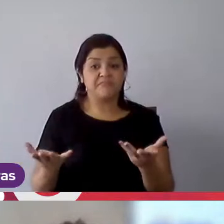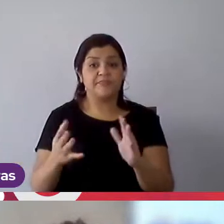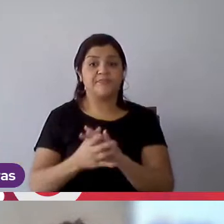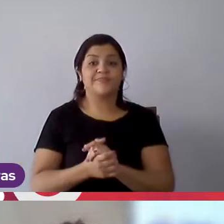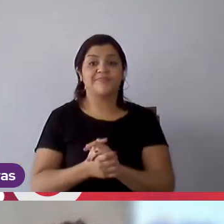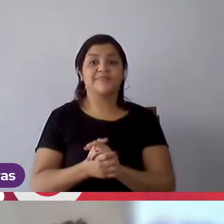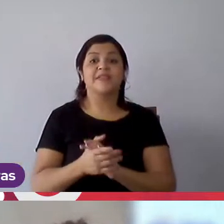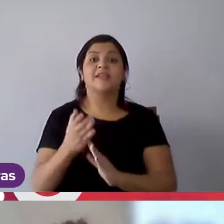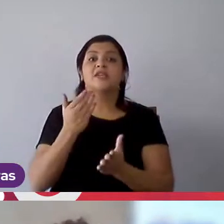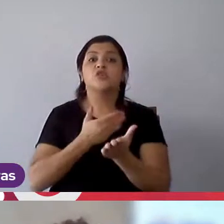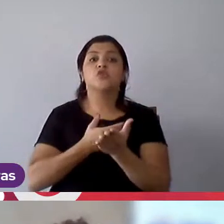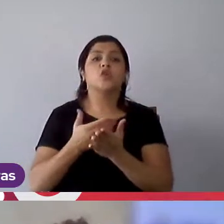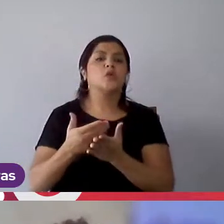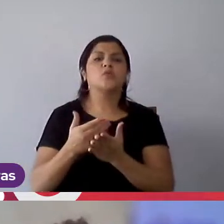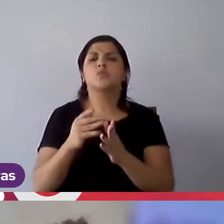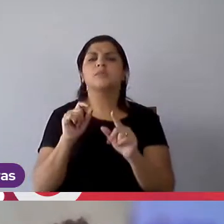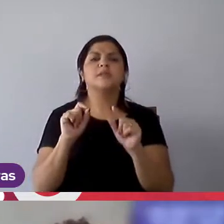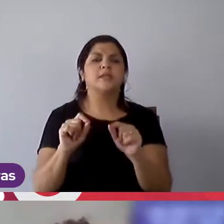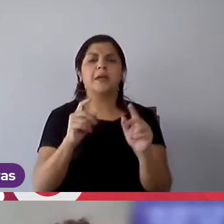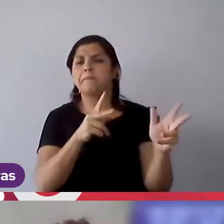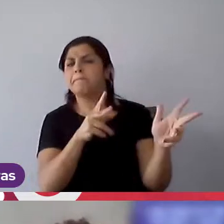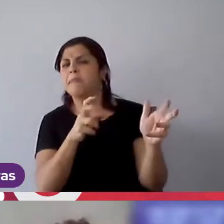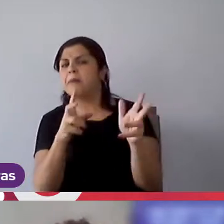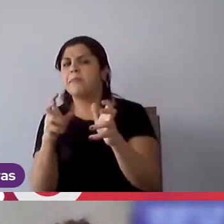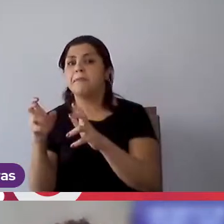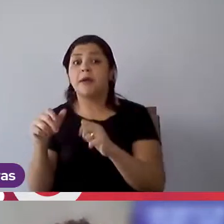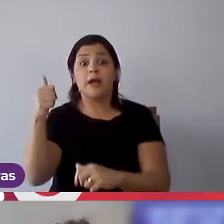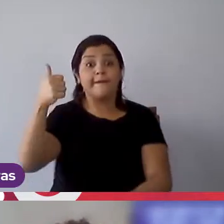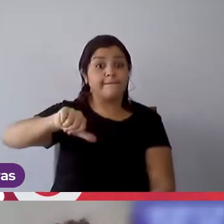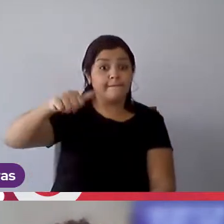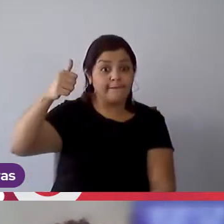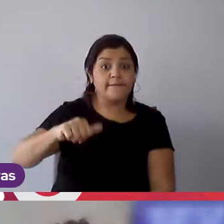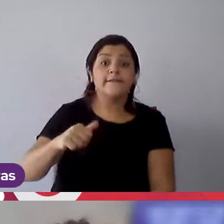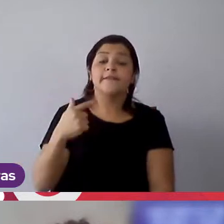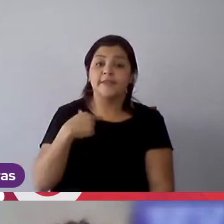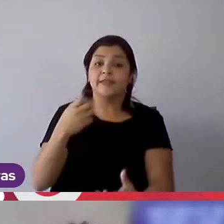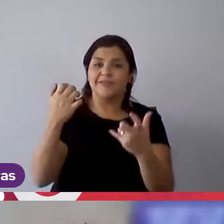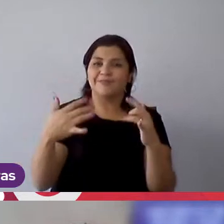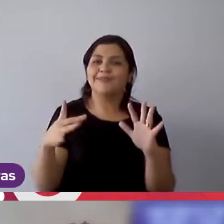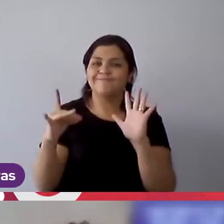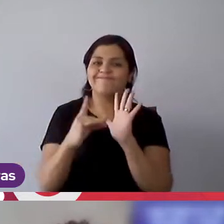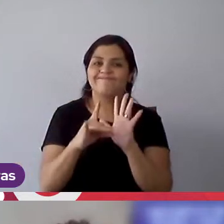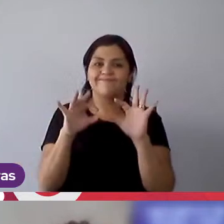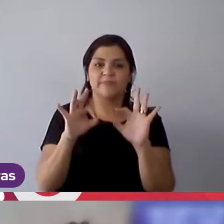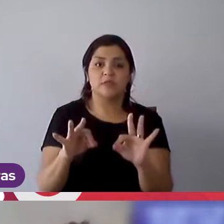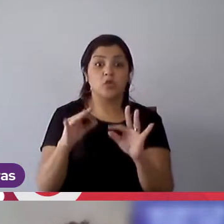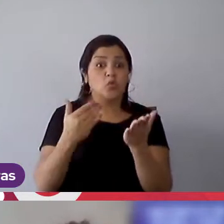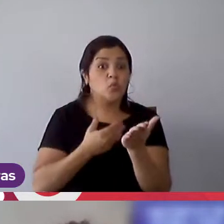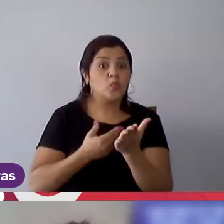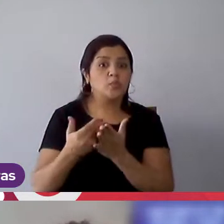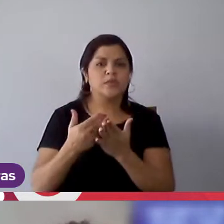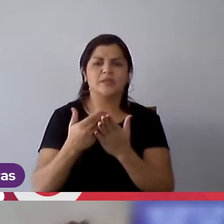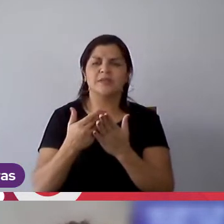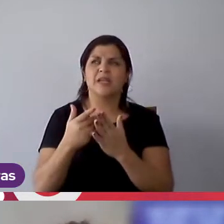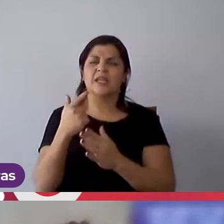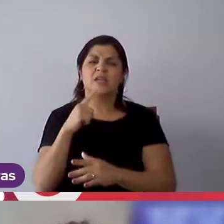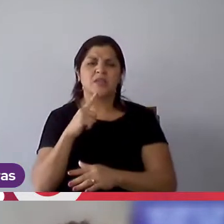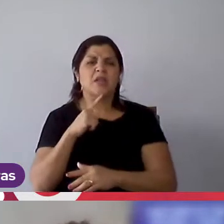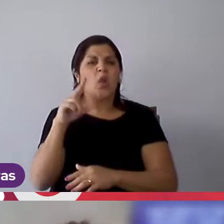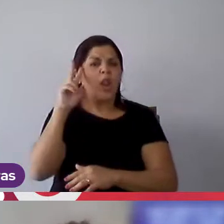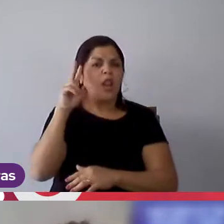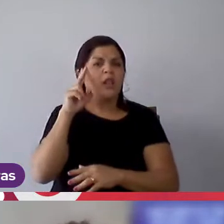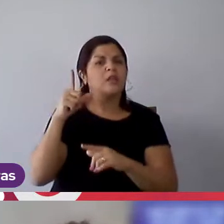eu já percebi que as avaliações estavam falando a verdade. Desde o primeiro momento, tanto durante a